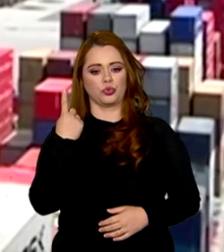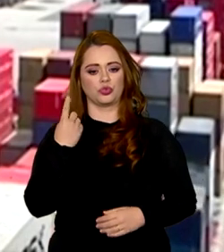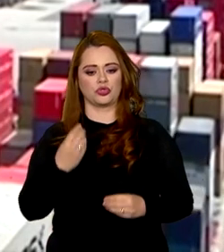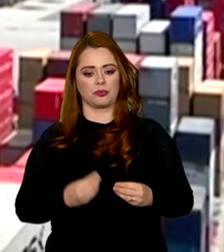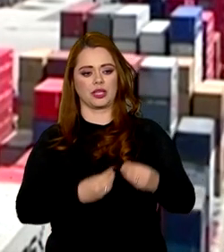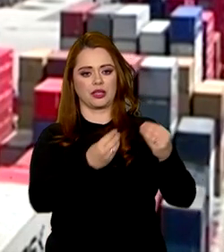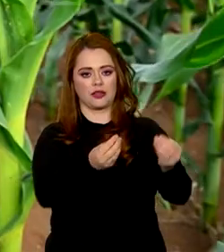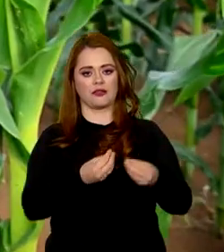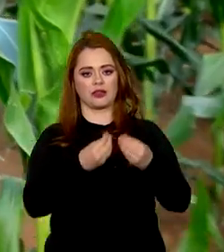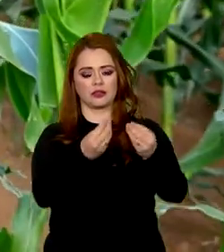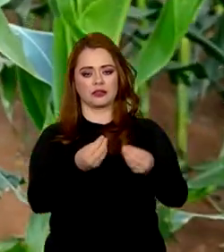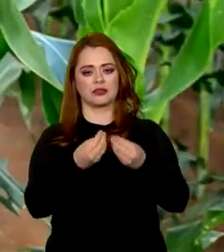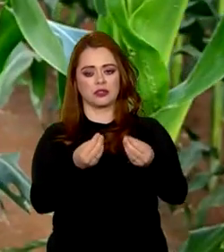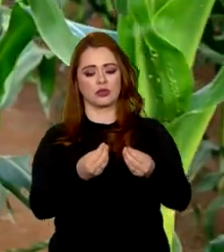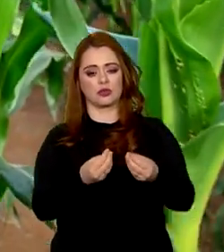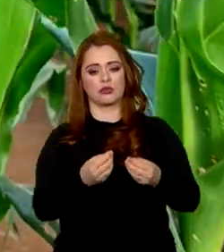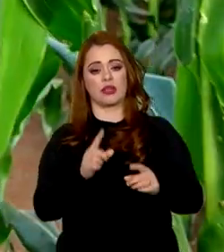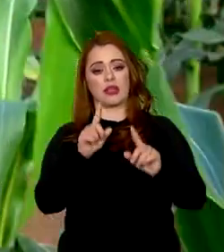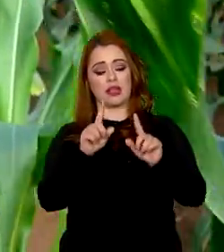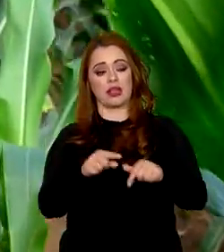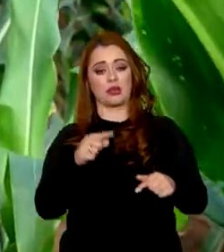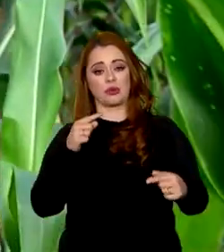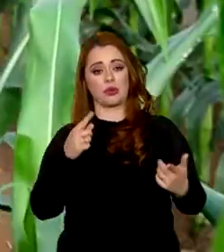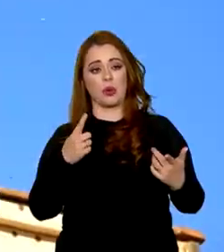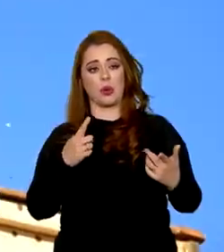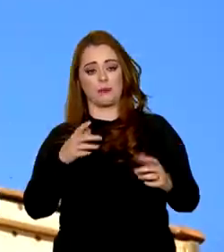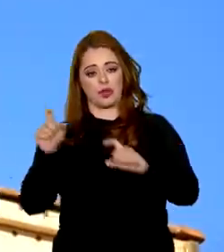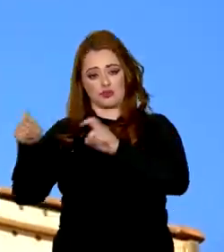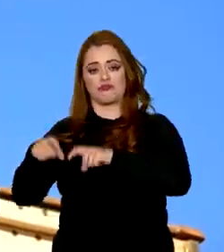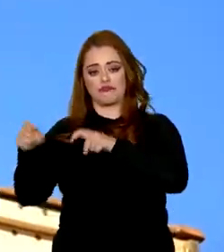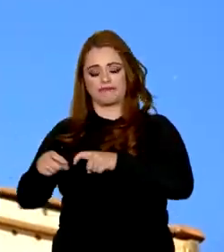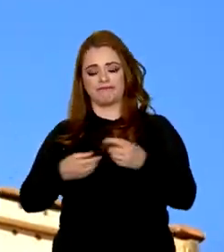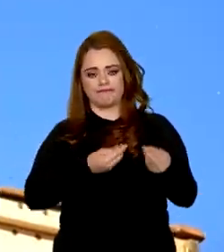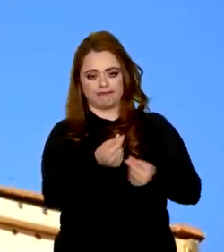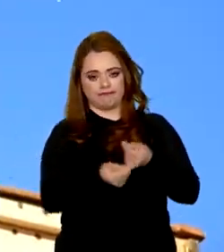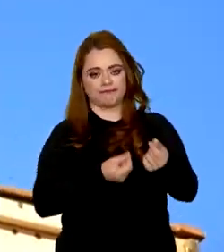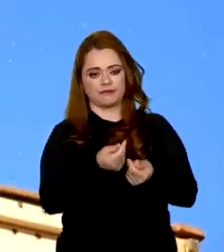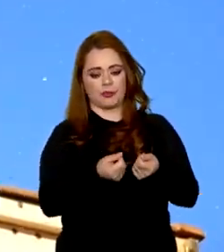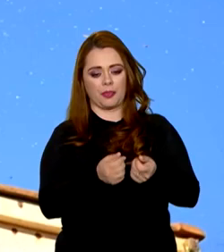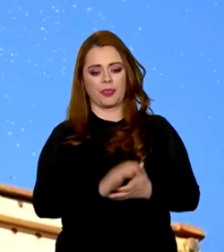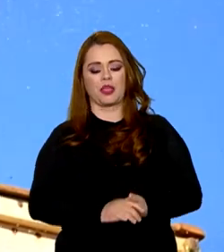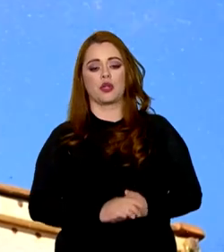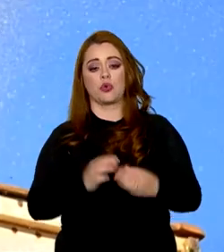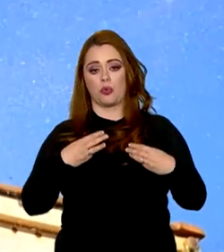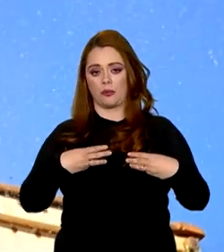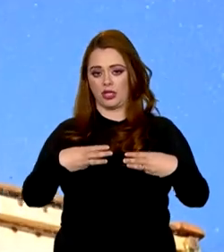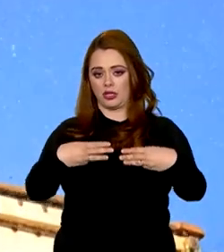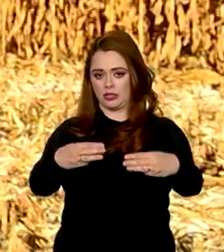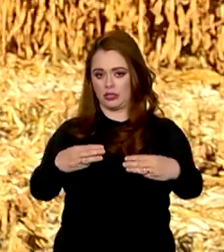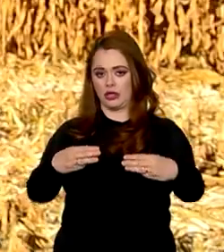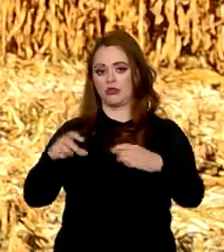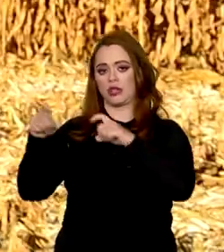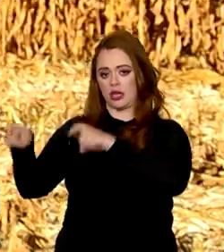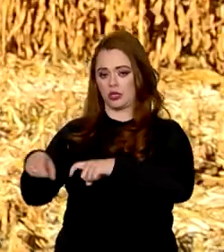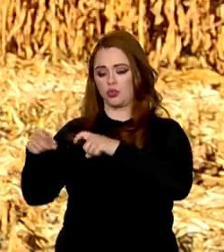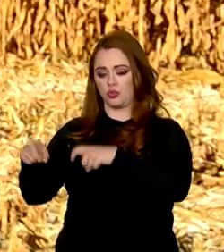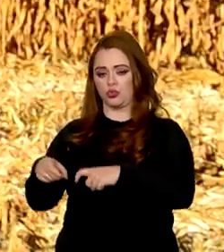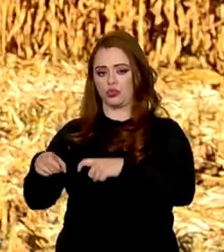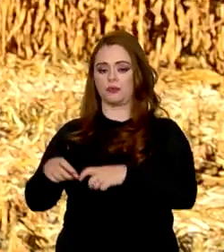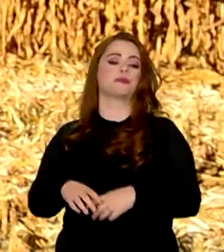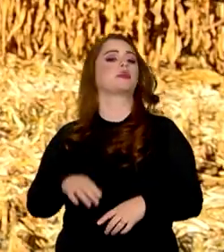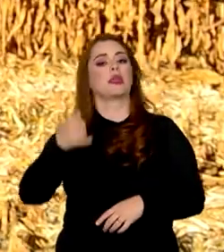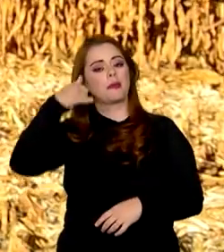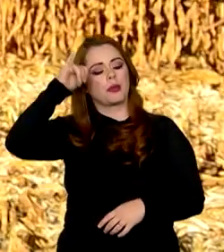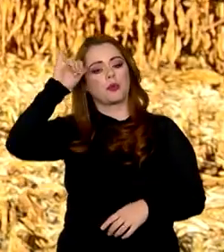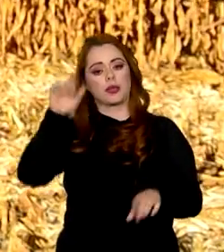exportações brasileiras mostra um recorde para o agronegócio. Segundo o levantamento do Ministério da Agricultura e Pecuária, o mês de agosto deste